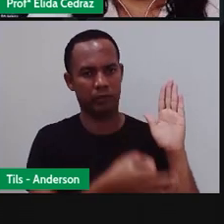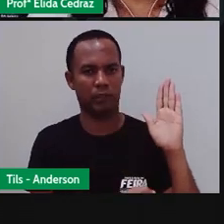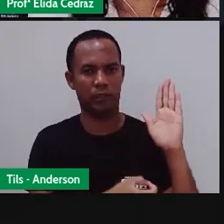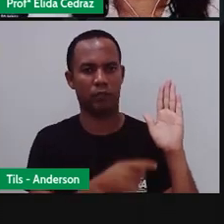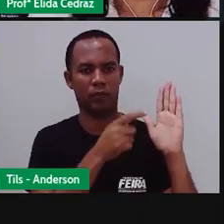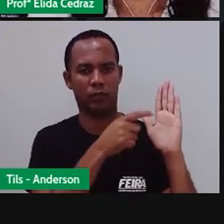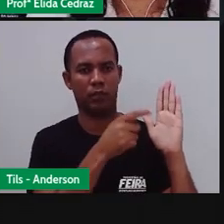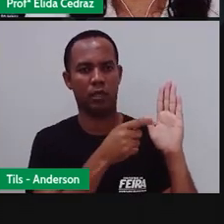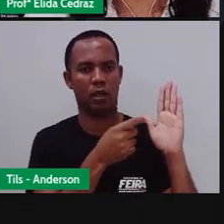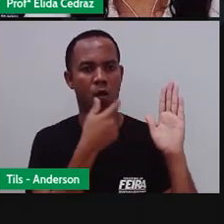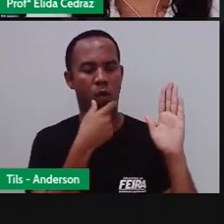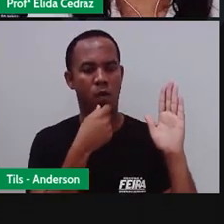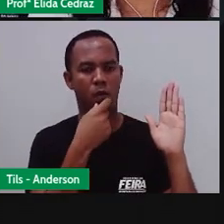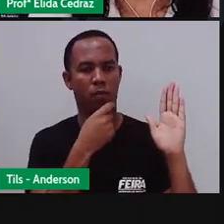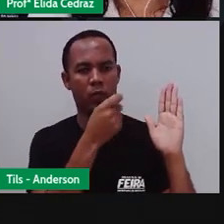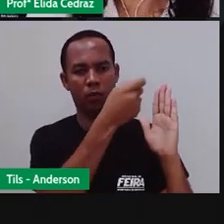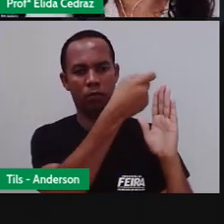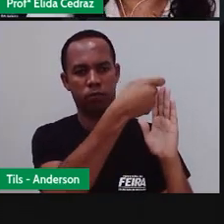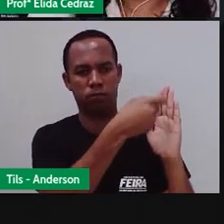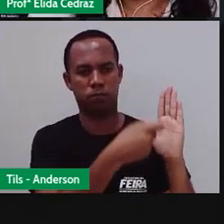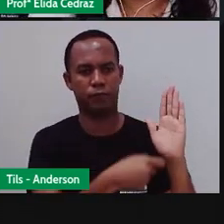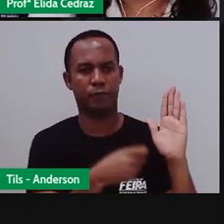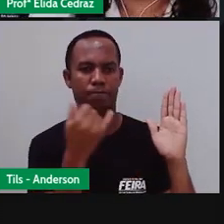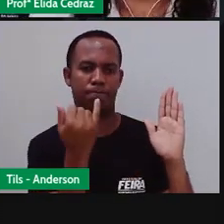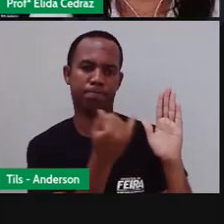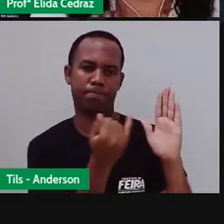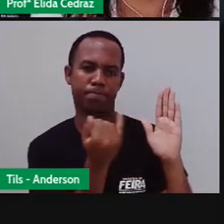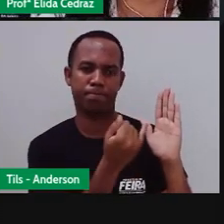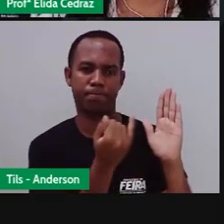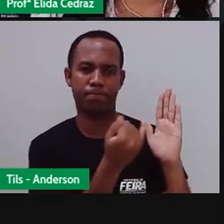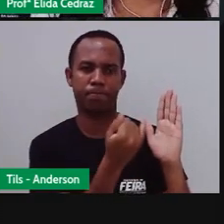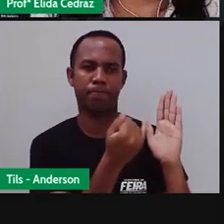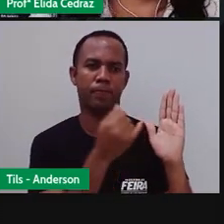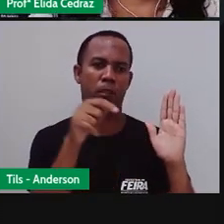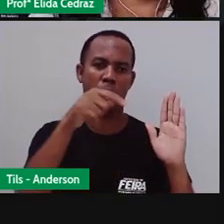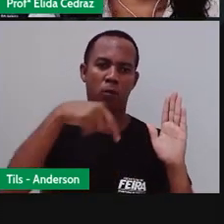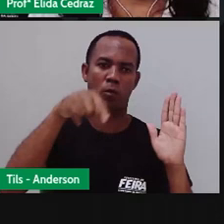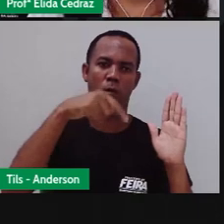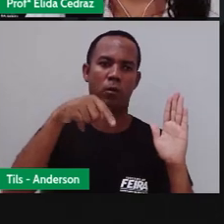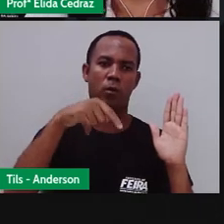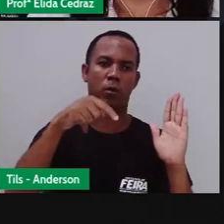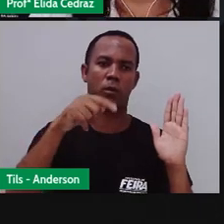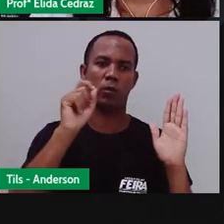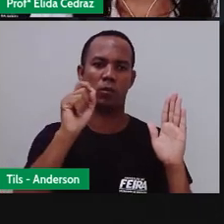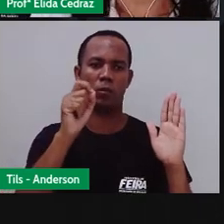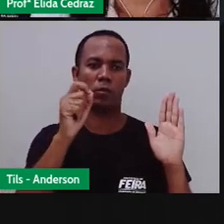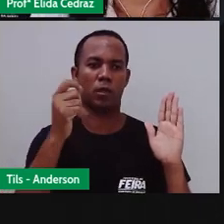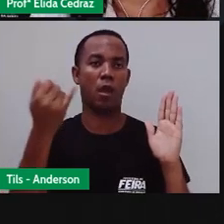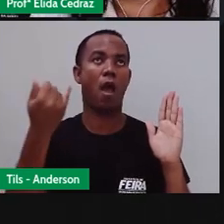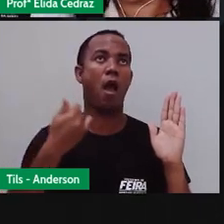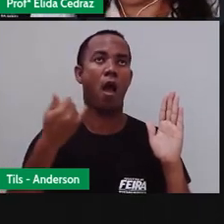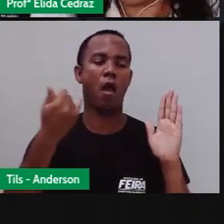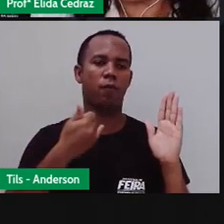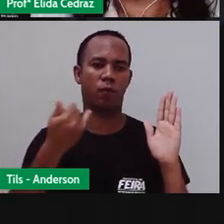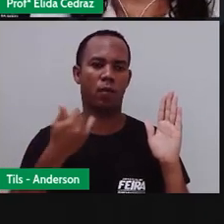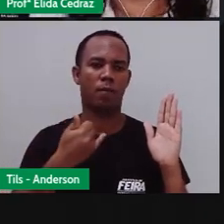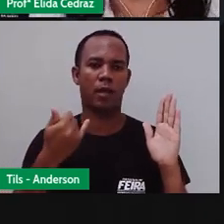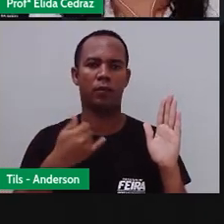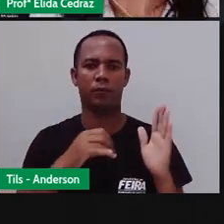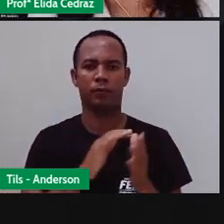publicar a matéria para deixar nós, leitores, bem informados sobre o que está acontecendo.